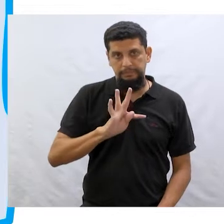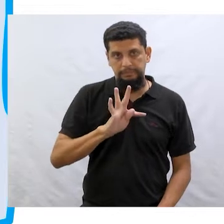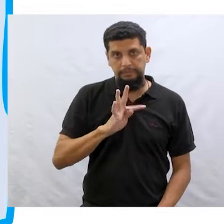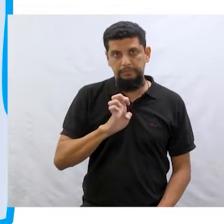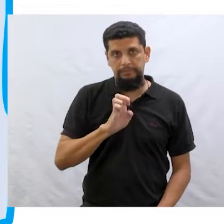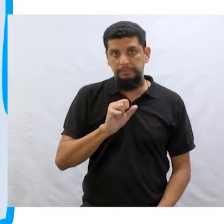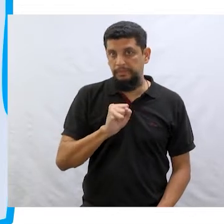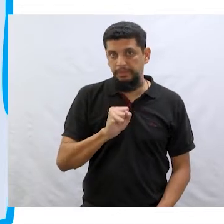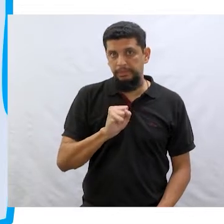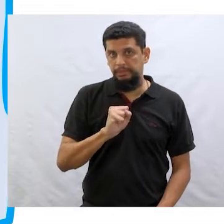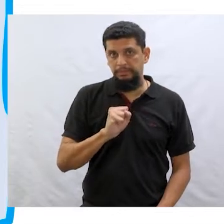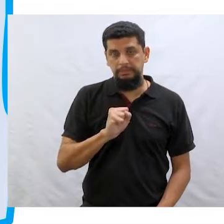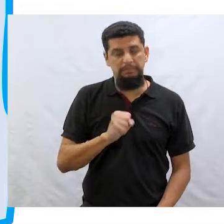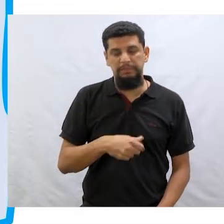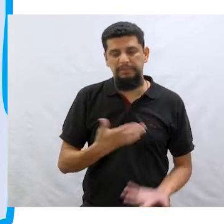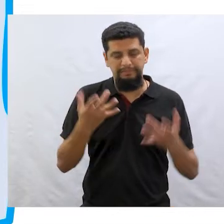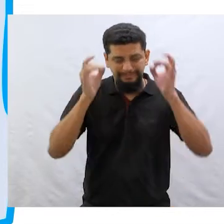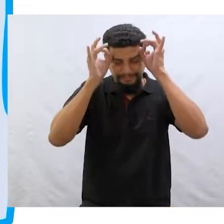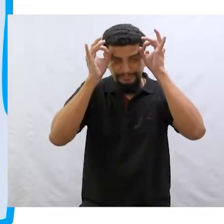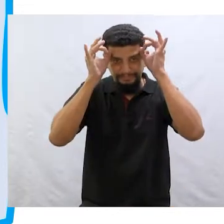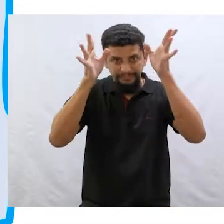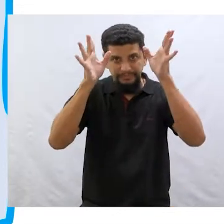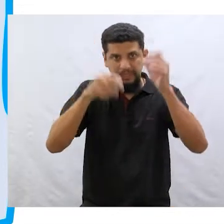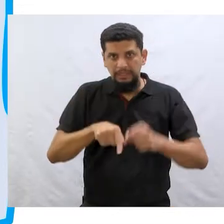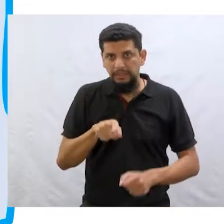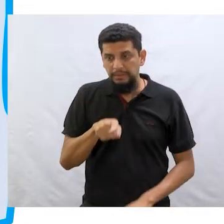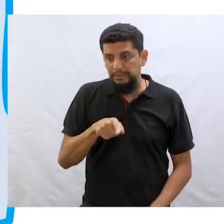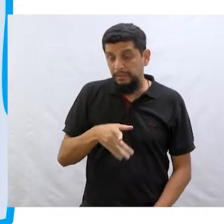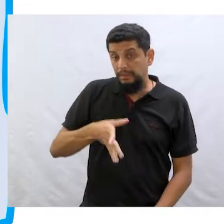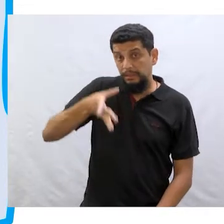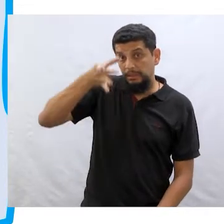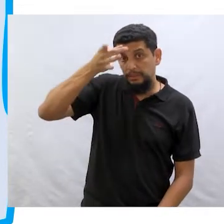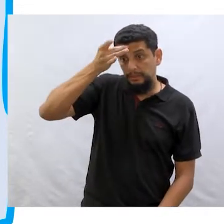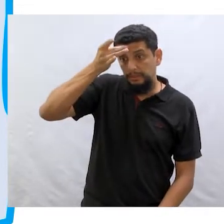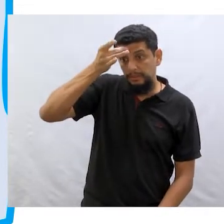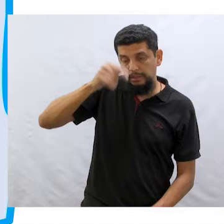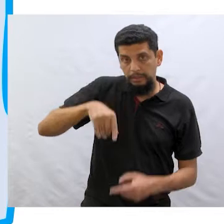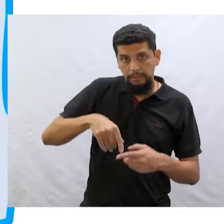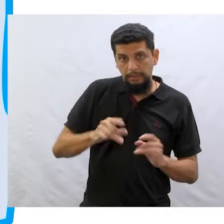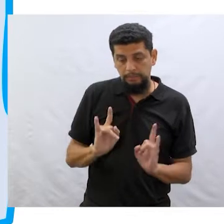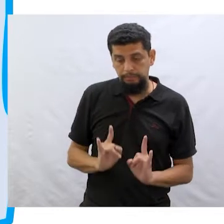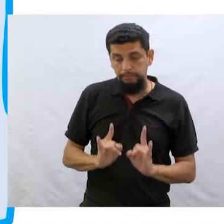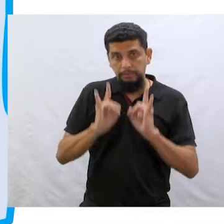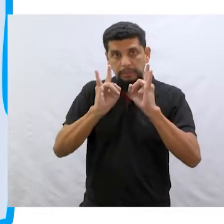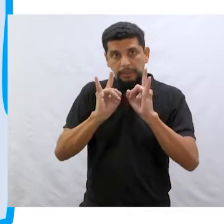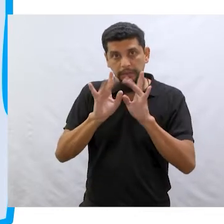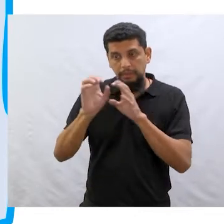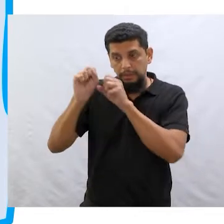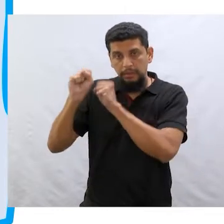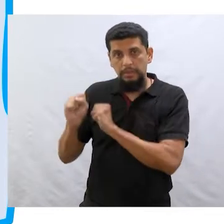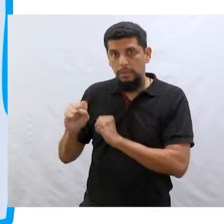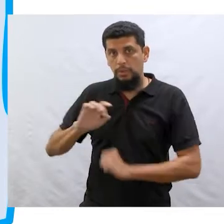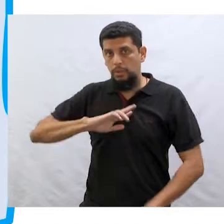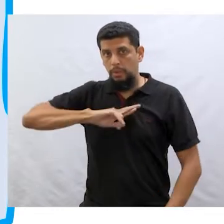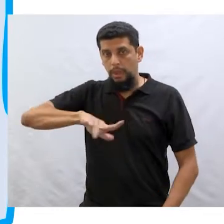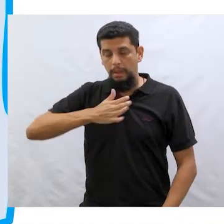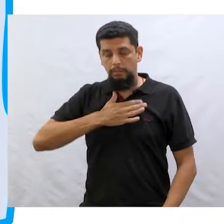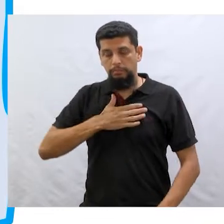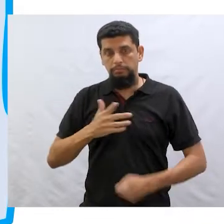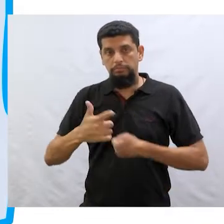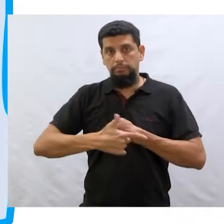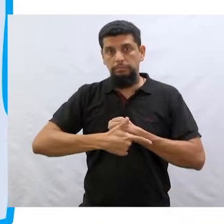saber de desculpa, pois eu não decorava salas, quartos, apartamentos. Não era minha profissão?